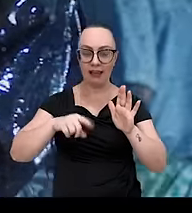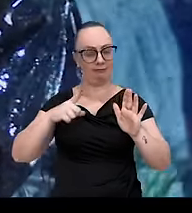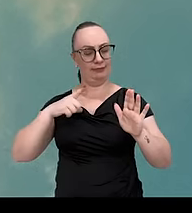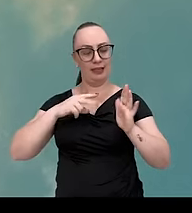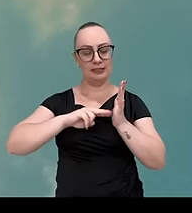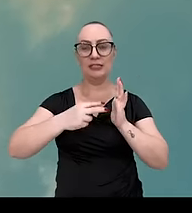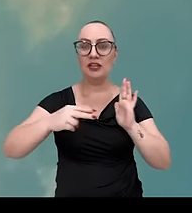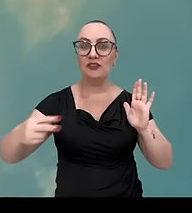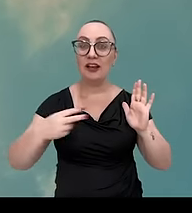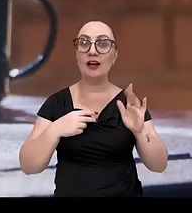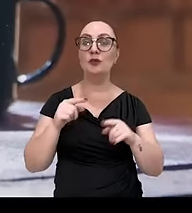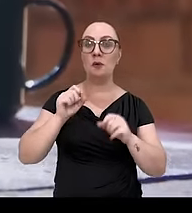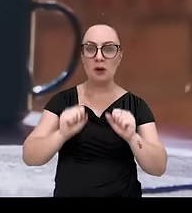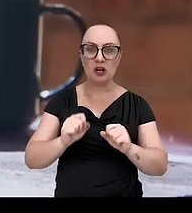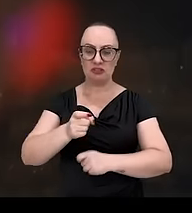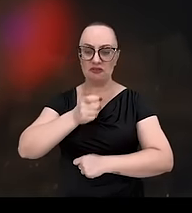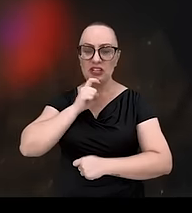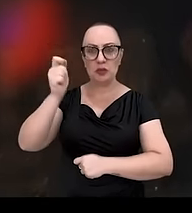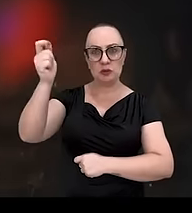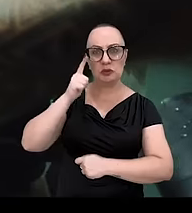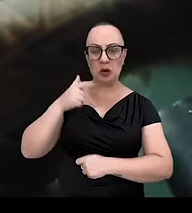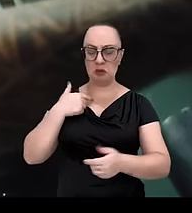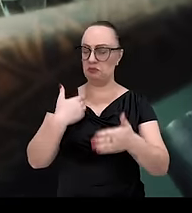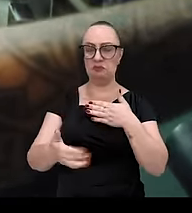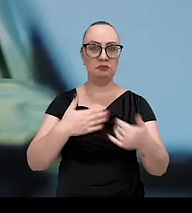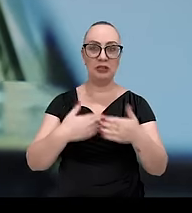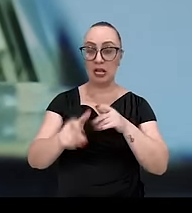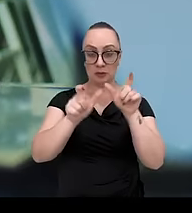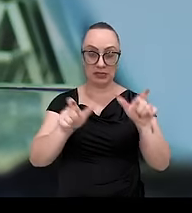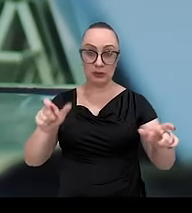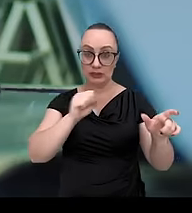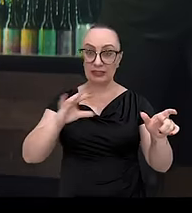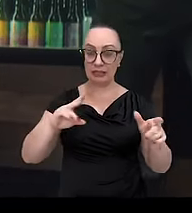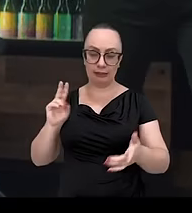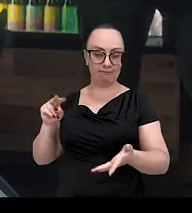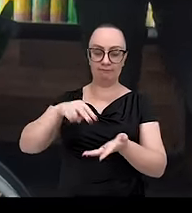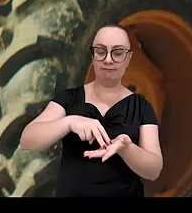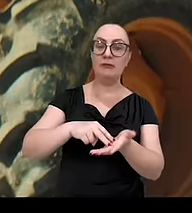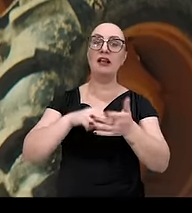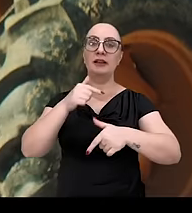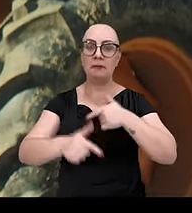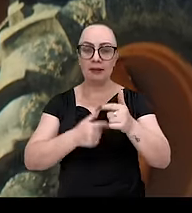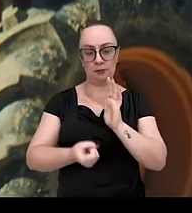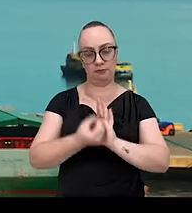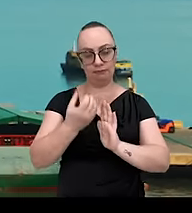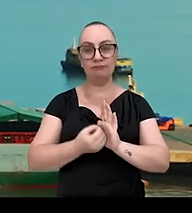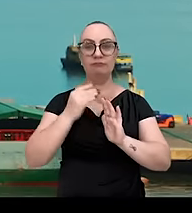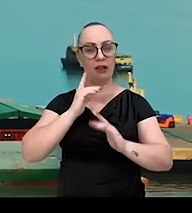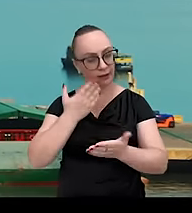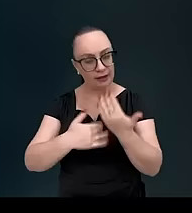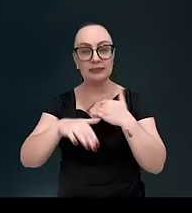chover, fazer sol, pode estar o frio que for. O catarinense vai estar lá, trabalhando, produzindo,